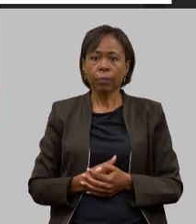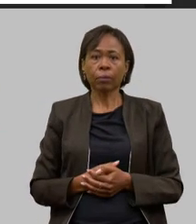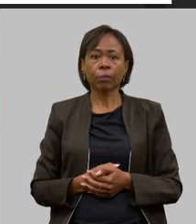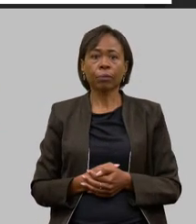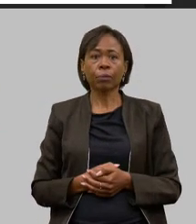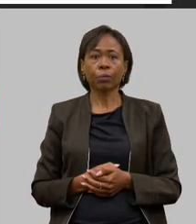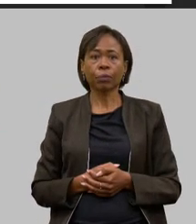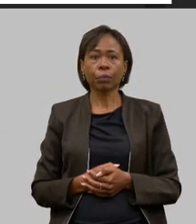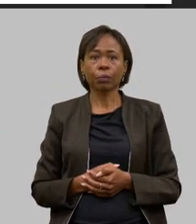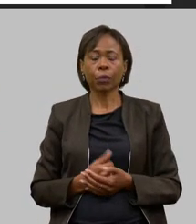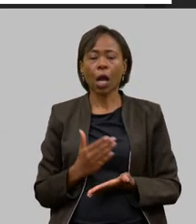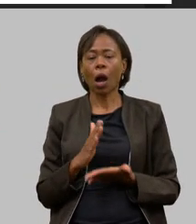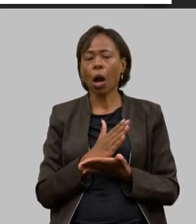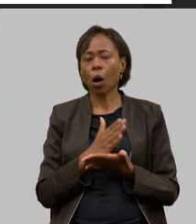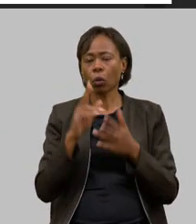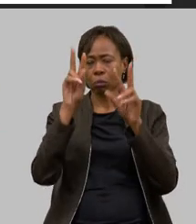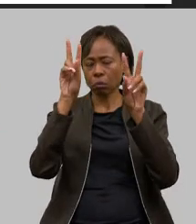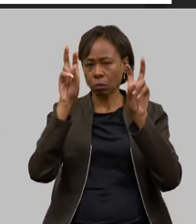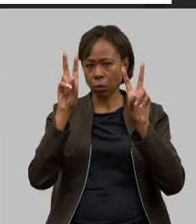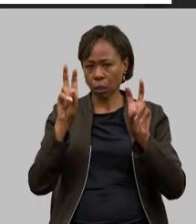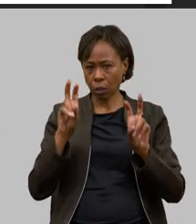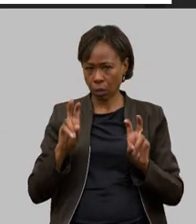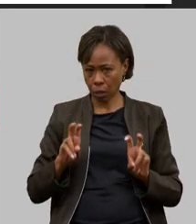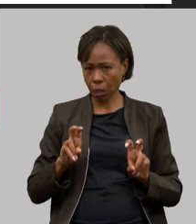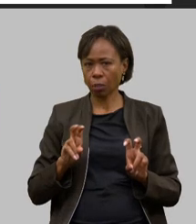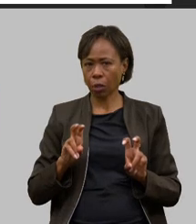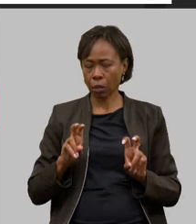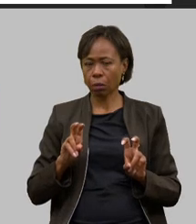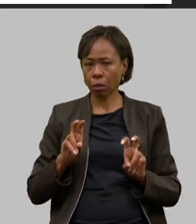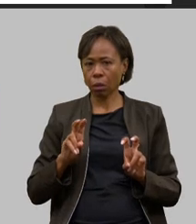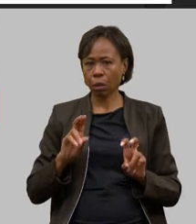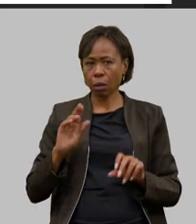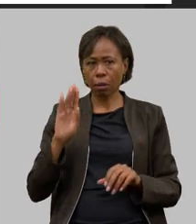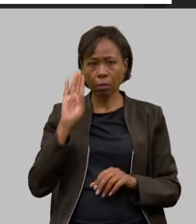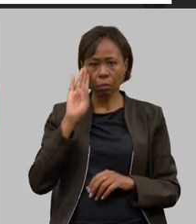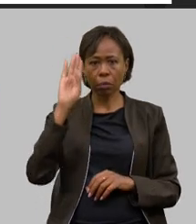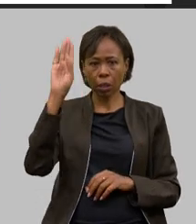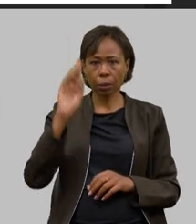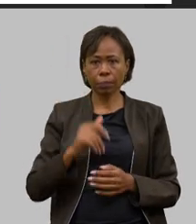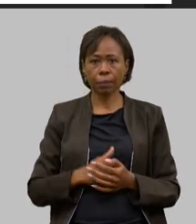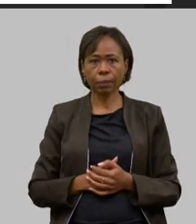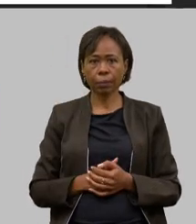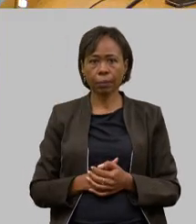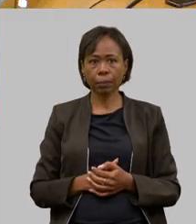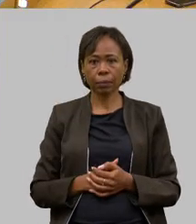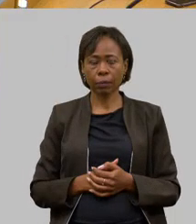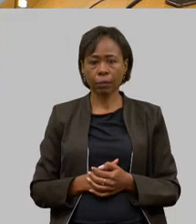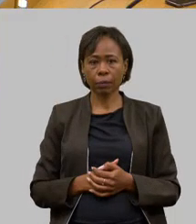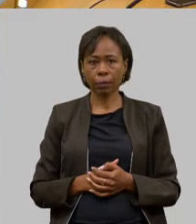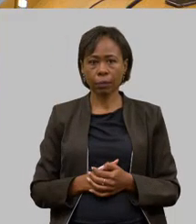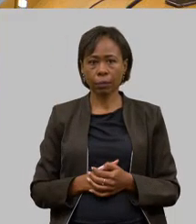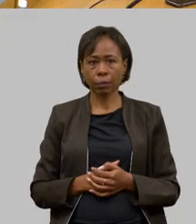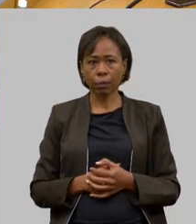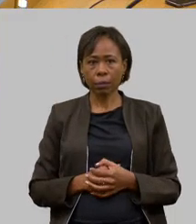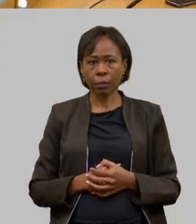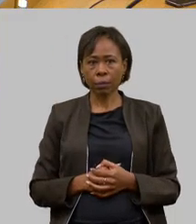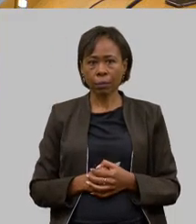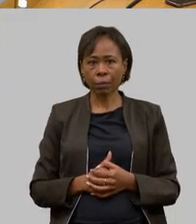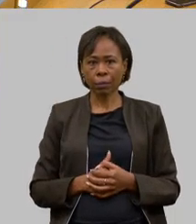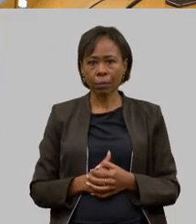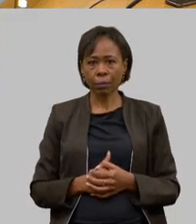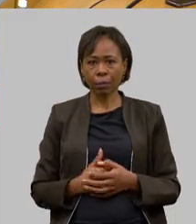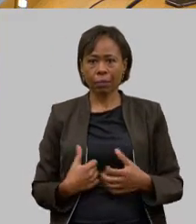aqui alguns temas priorizados que eu coloquei no final como é que vai deputado Oscar tudo bem? senta com a gente aí faz favor